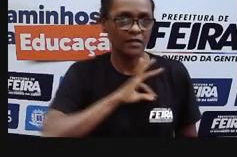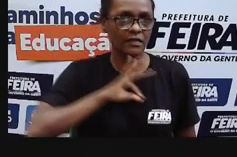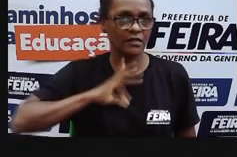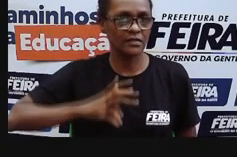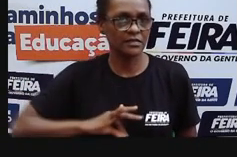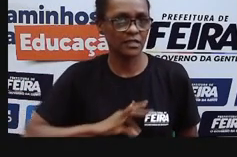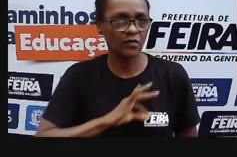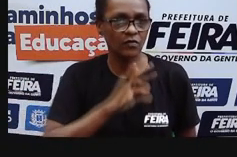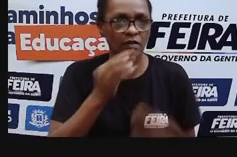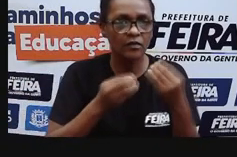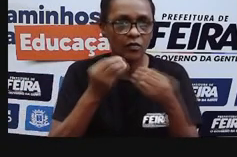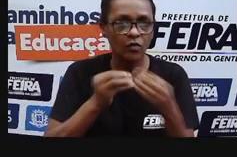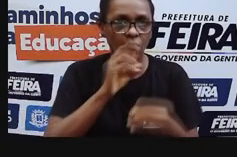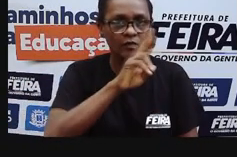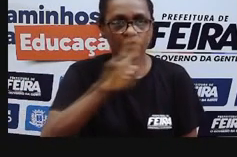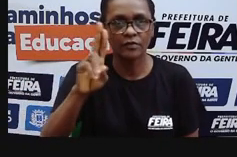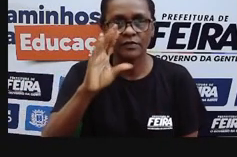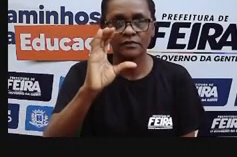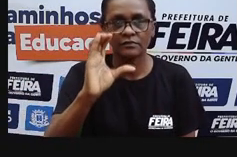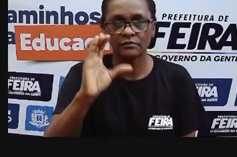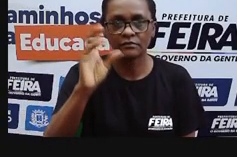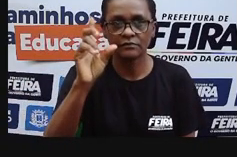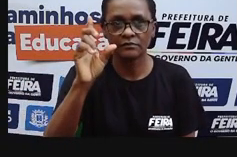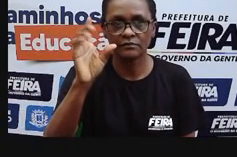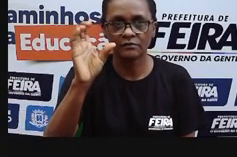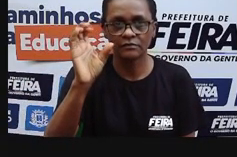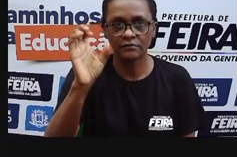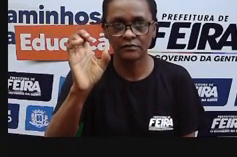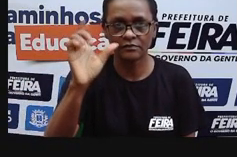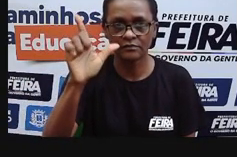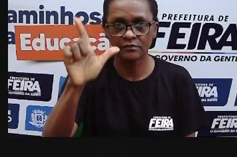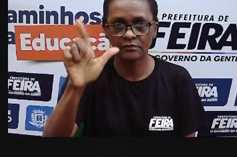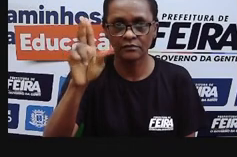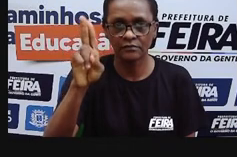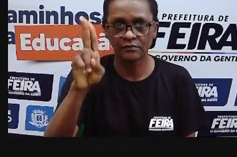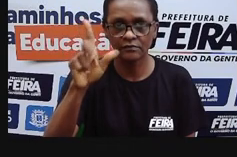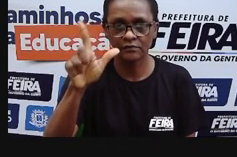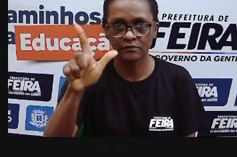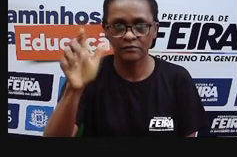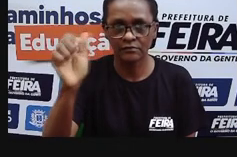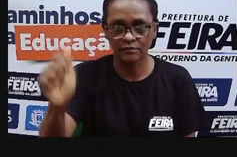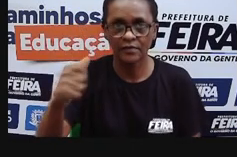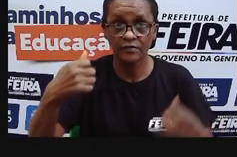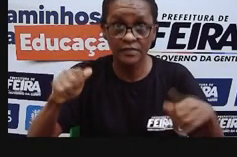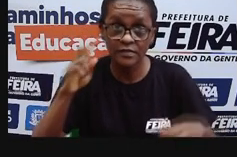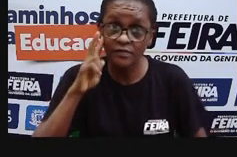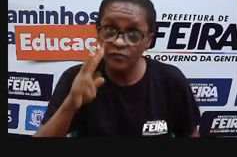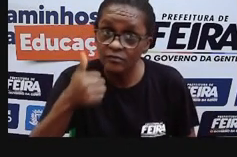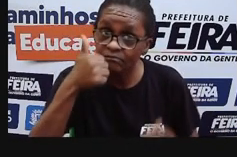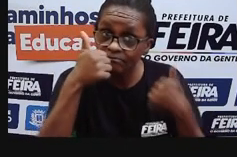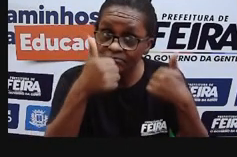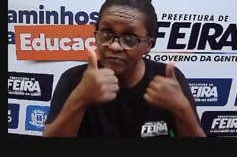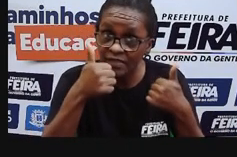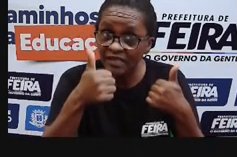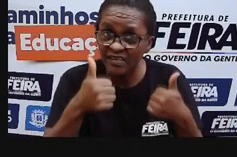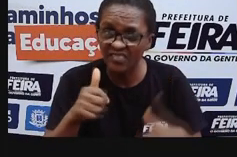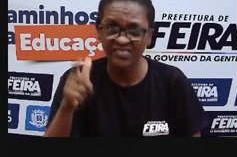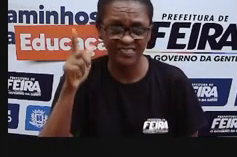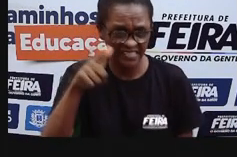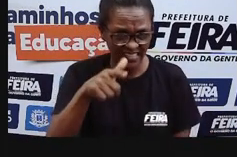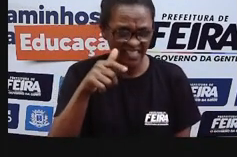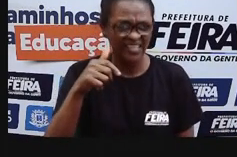repleto de células. E também outros micro-organismos. Ah, tá começando a entender aí o que são esses micro